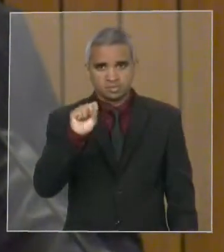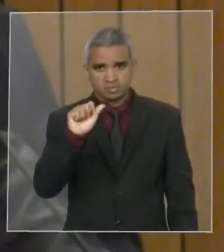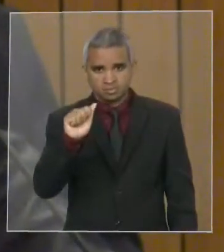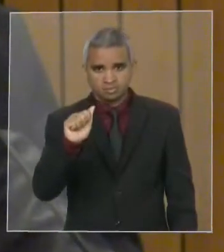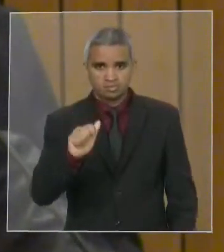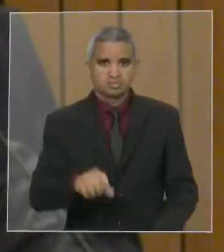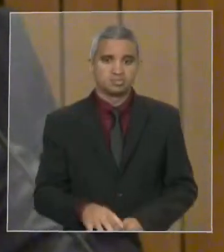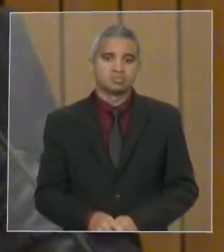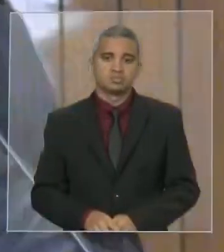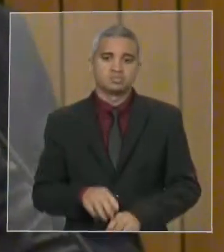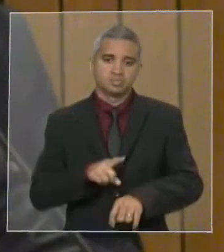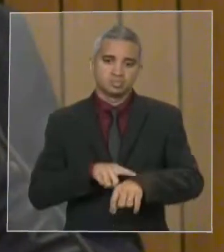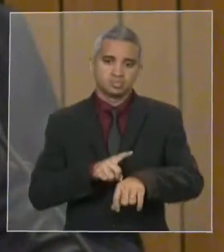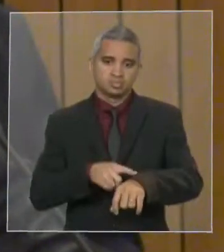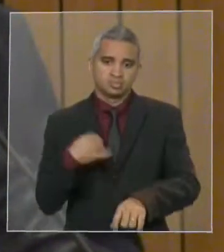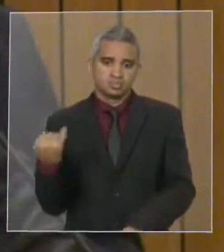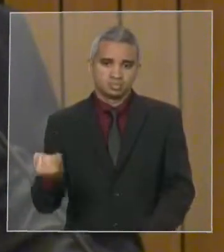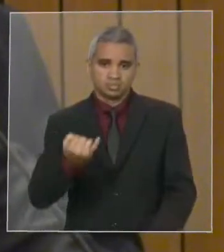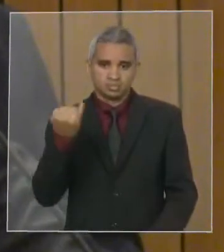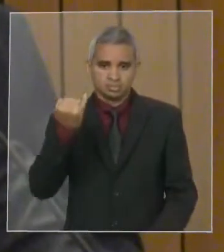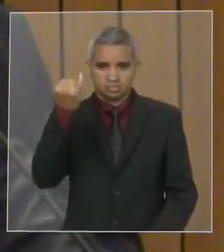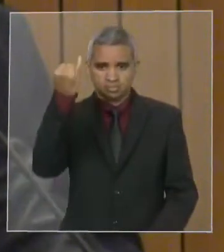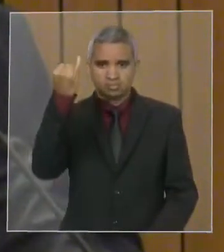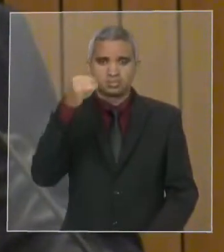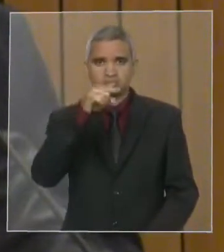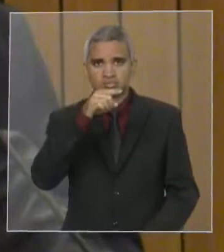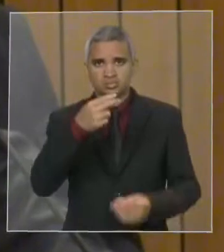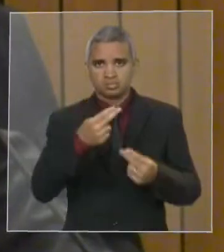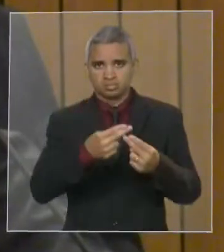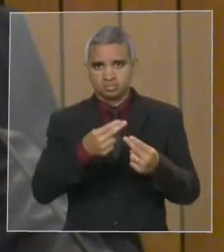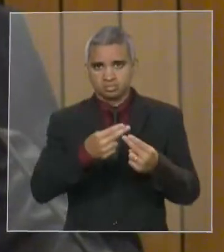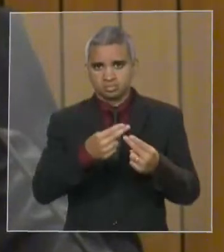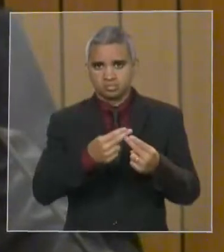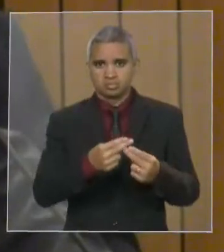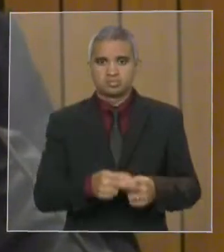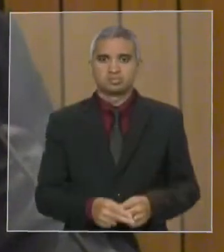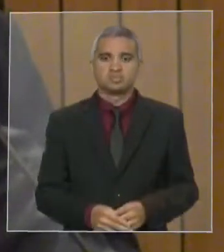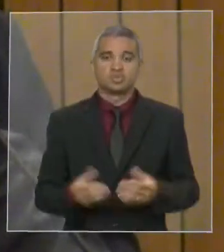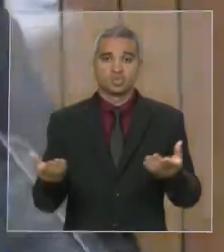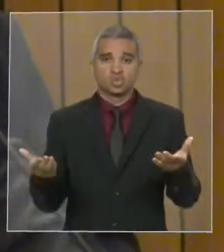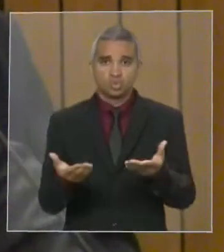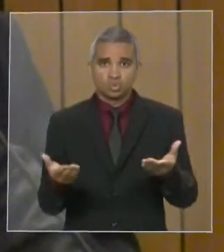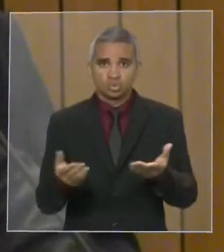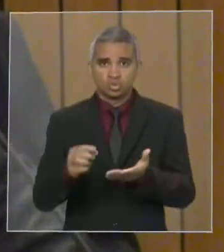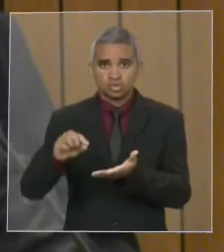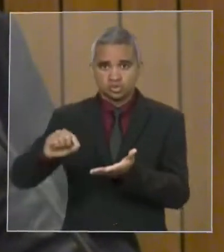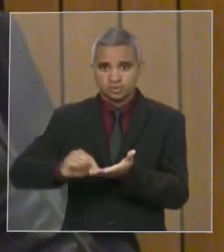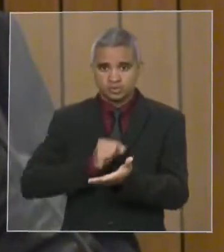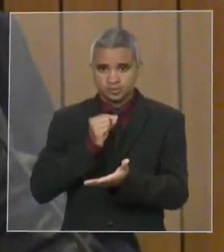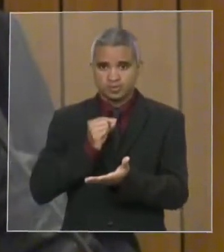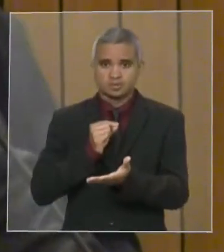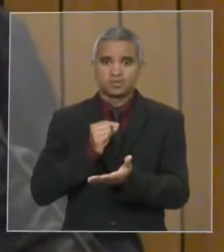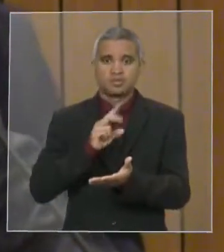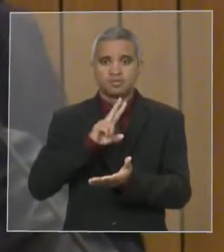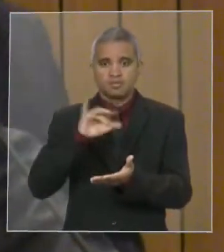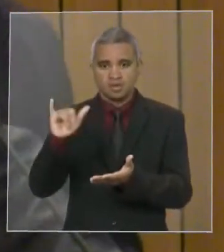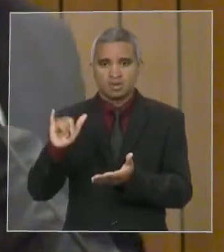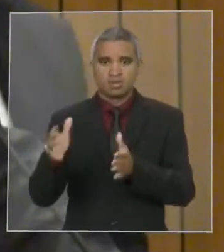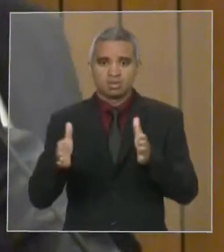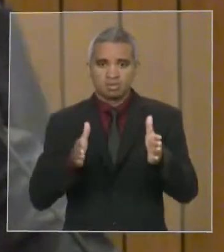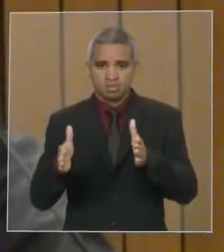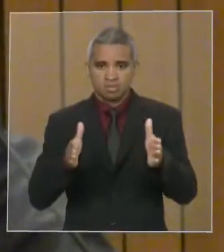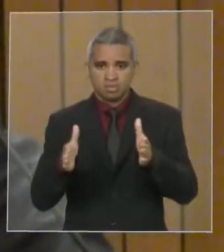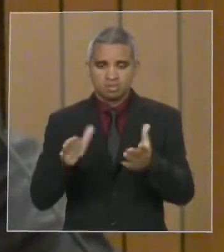Então, é um momento importante para o nosso município. A partir da assinatura do convênio, hoje, terá um prazo para a publicação do convênio,